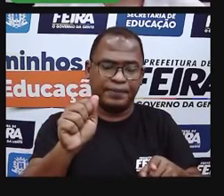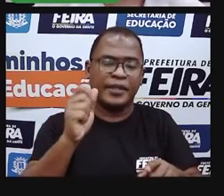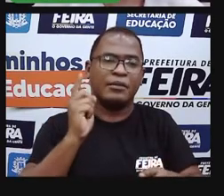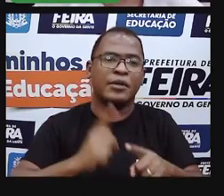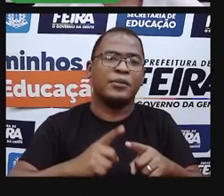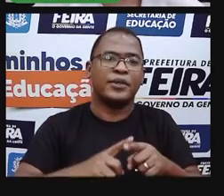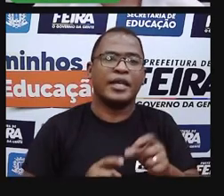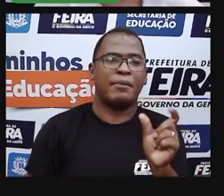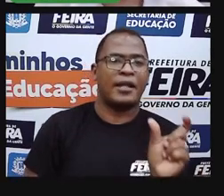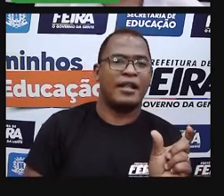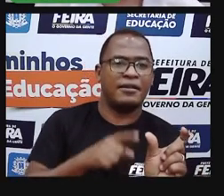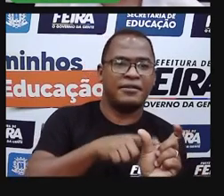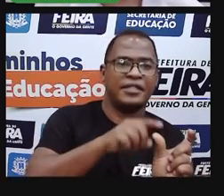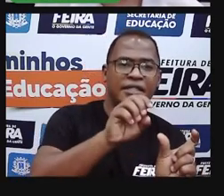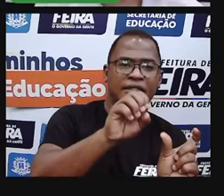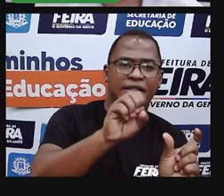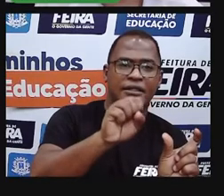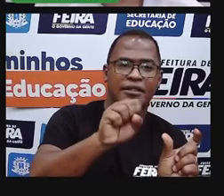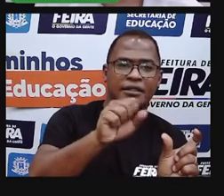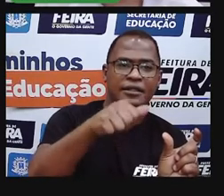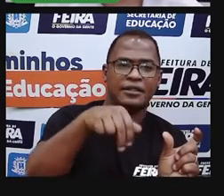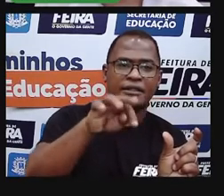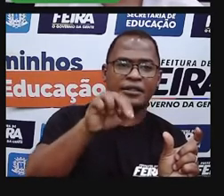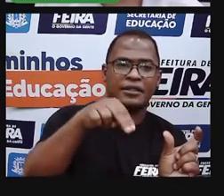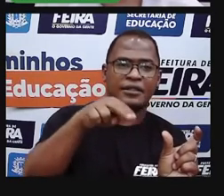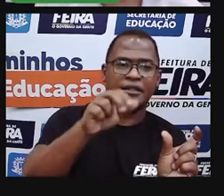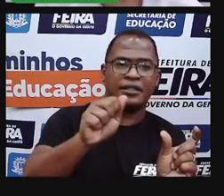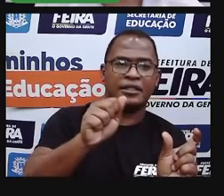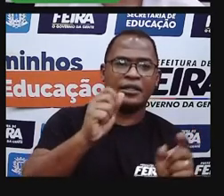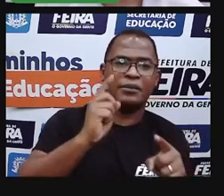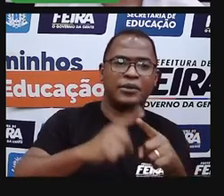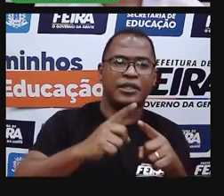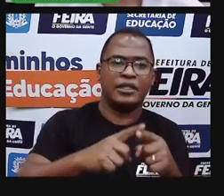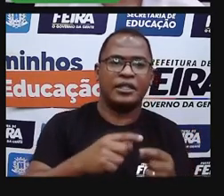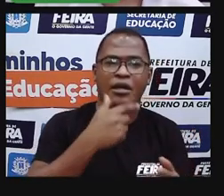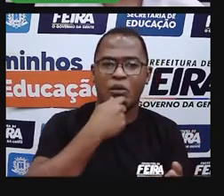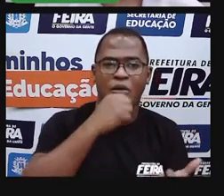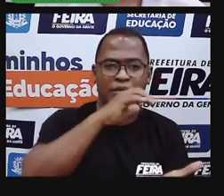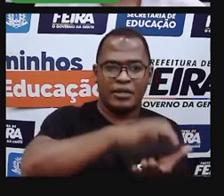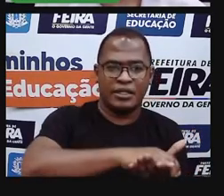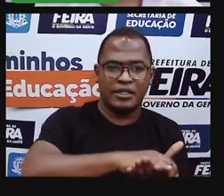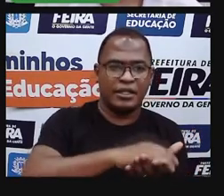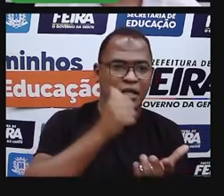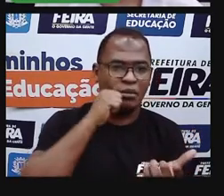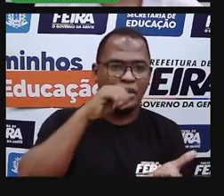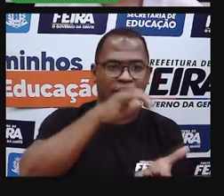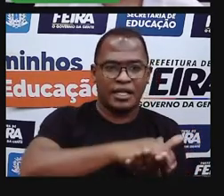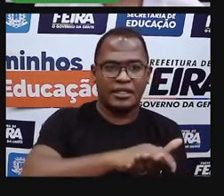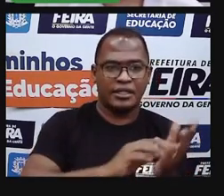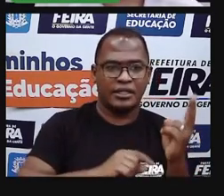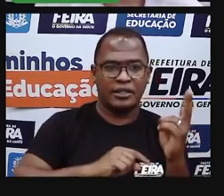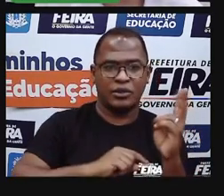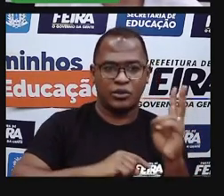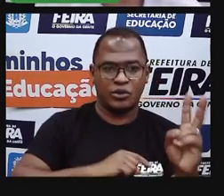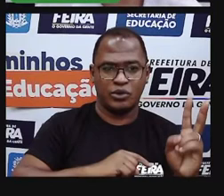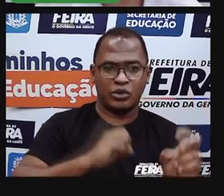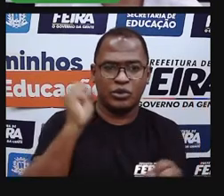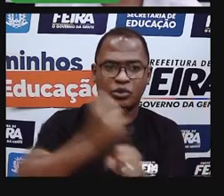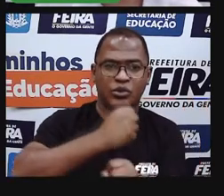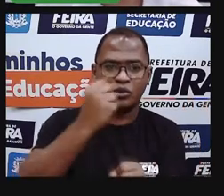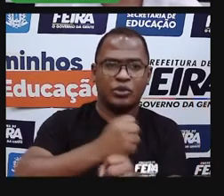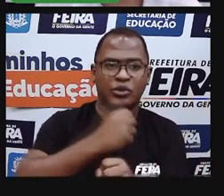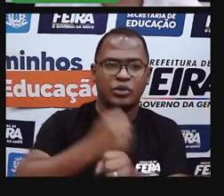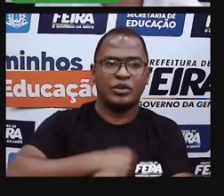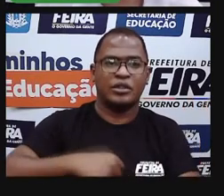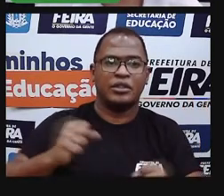foi o casal Domingos Barbosa de Araújo e Ana Brandoa, né, que eles ergueram uma capela na fazenda de Santana, nos Olhos